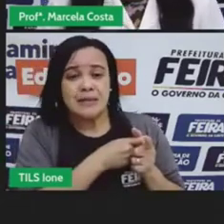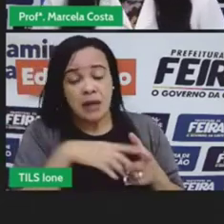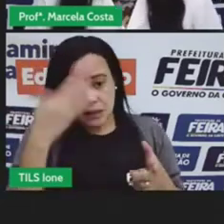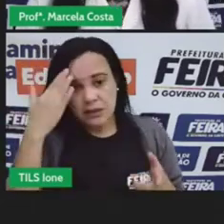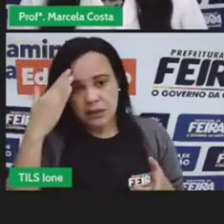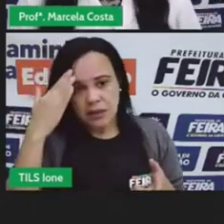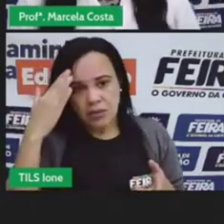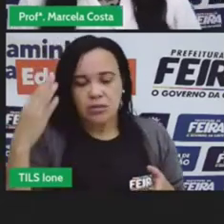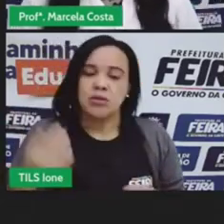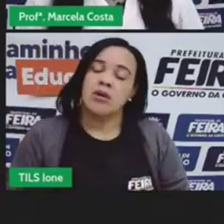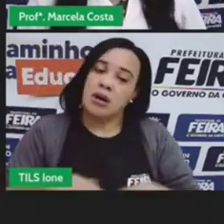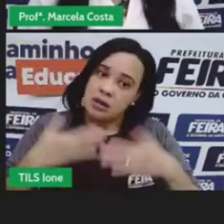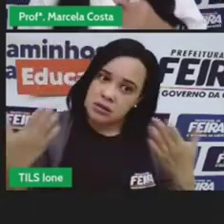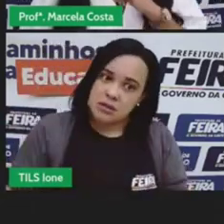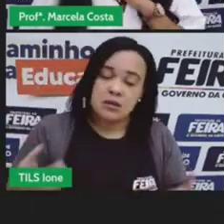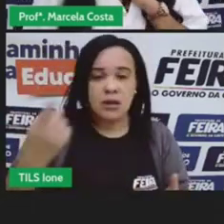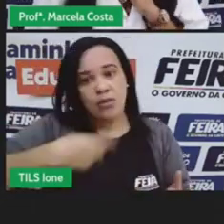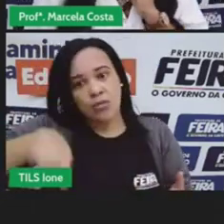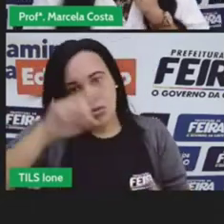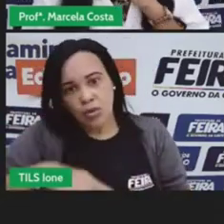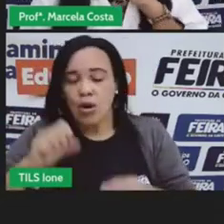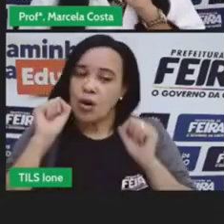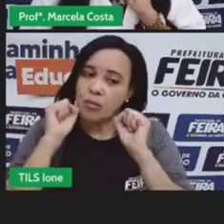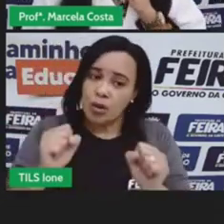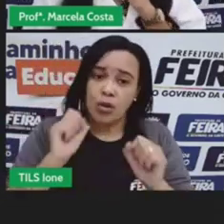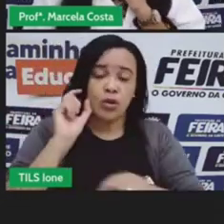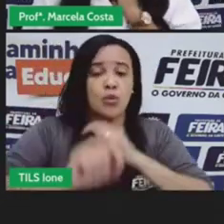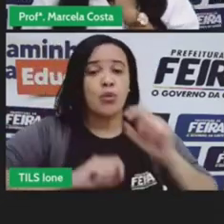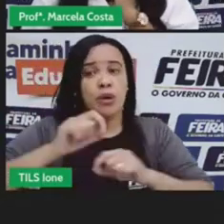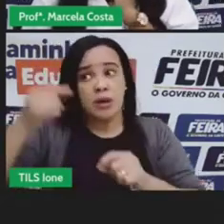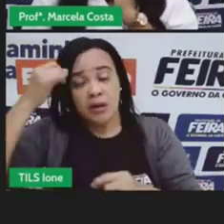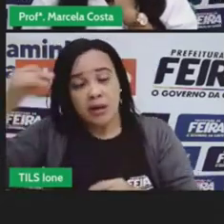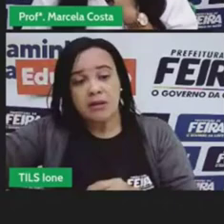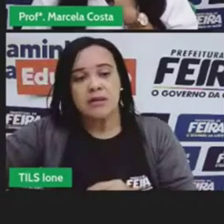a gente pode fazer o que para evitar o consumismo